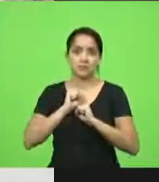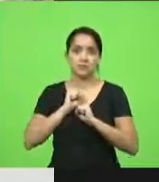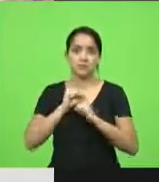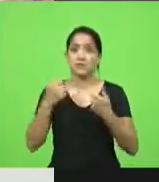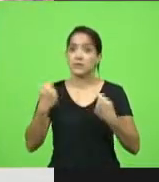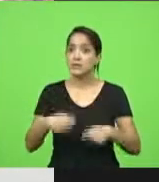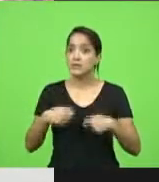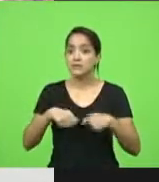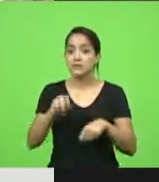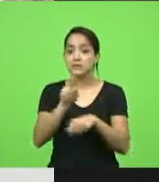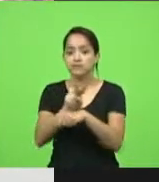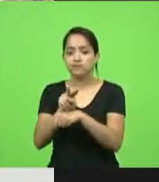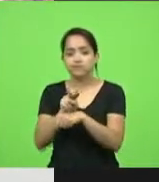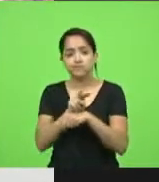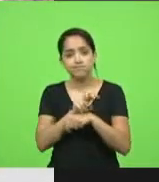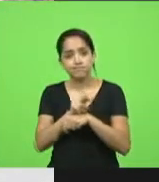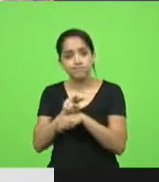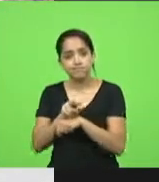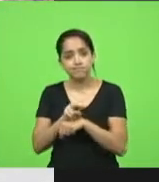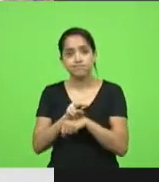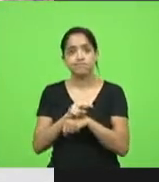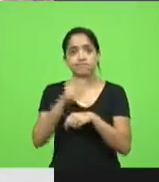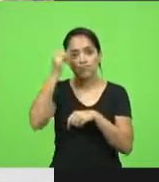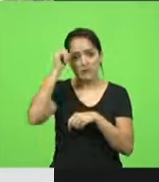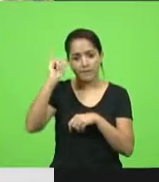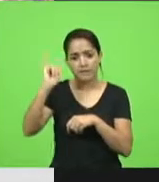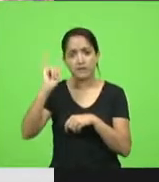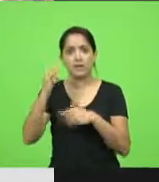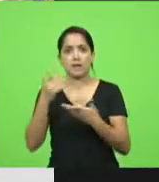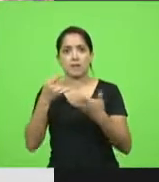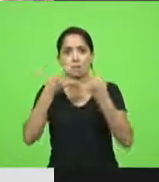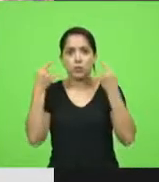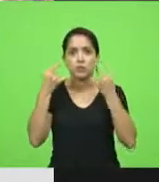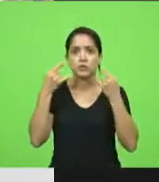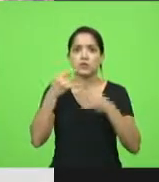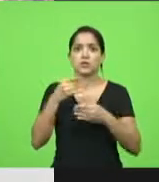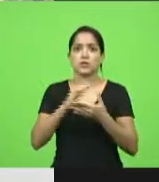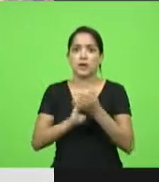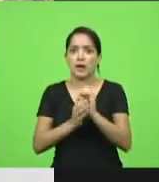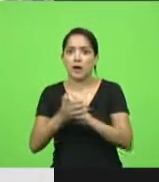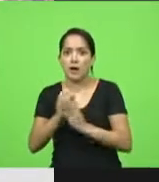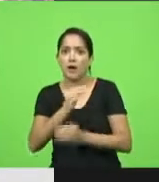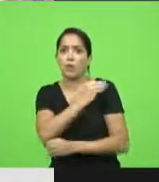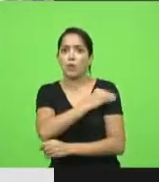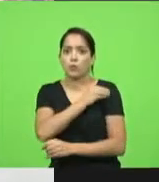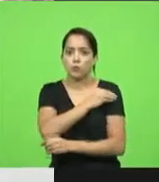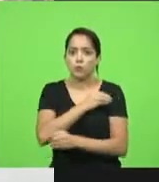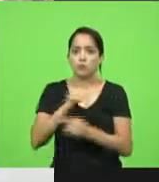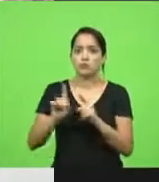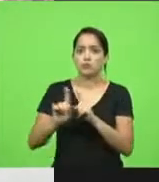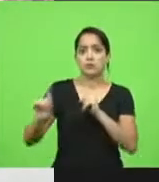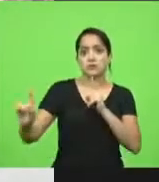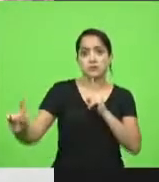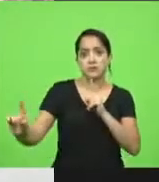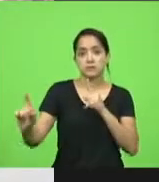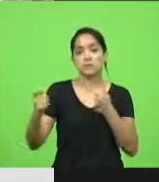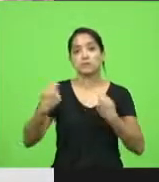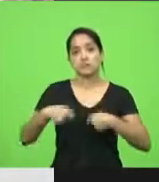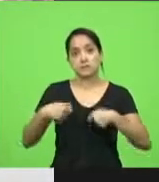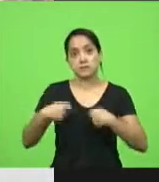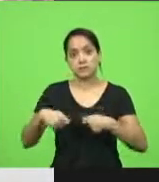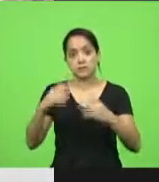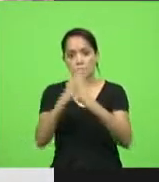continuar vigilante nas medidas preventivas, a máscara, o álcool gel, o distanciamento social, as